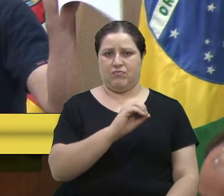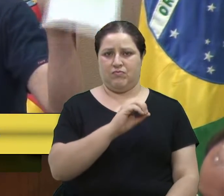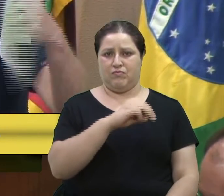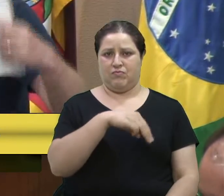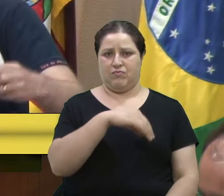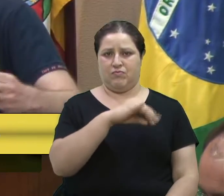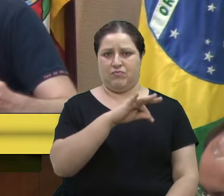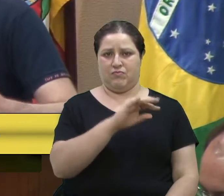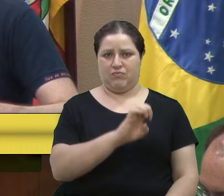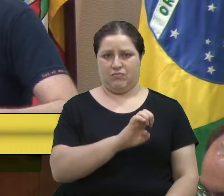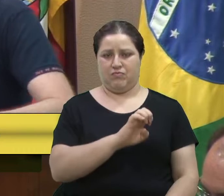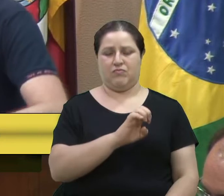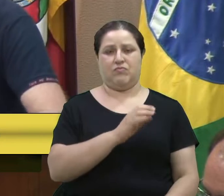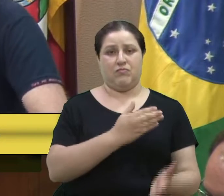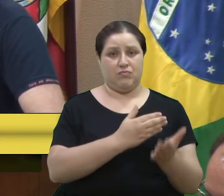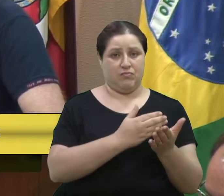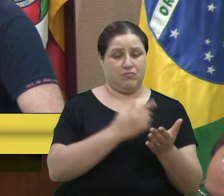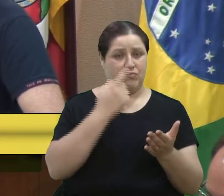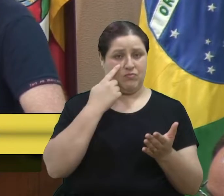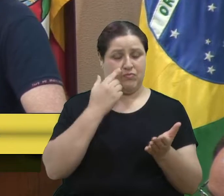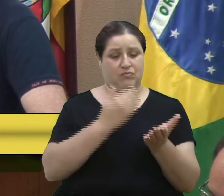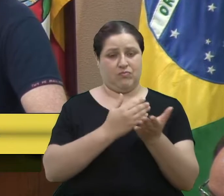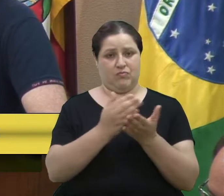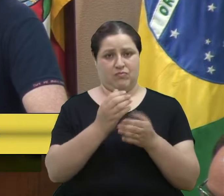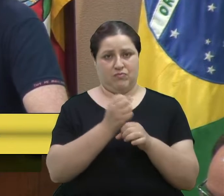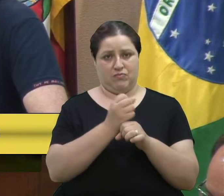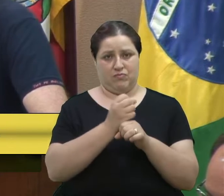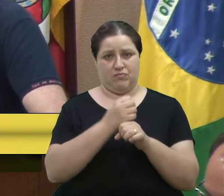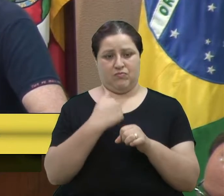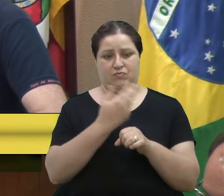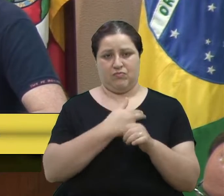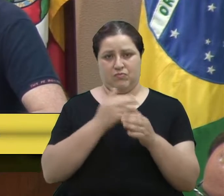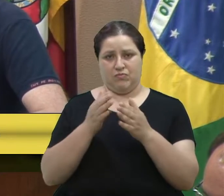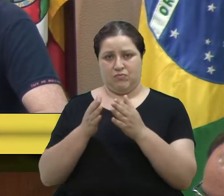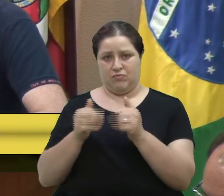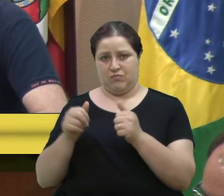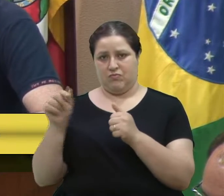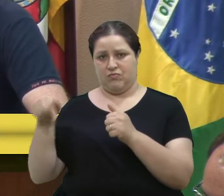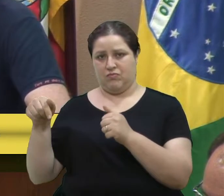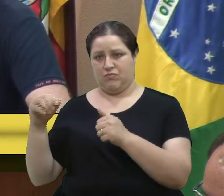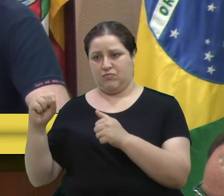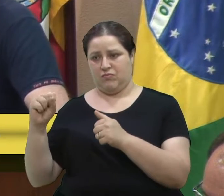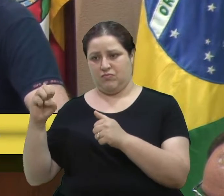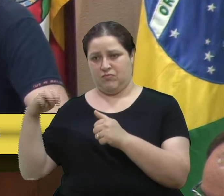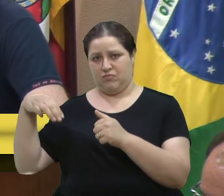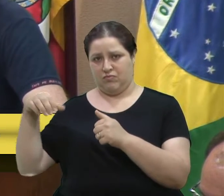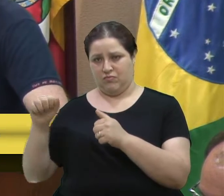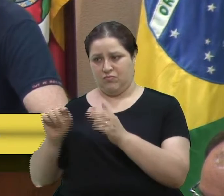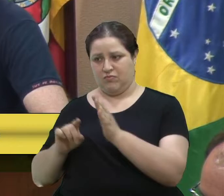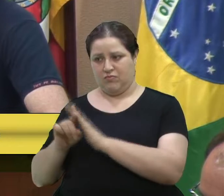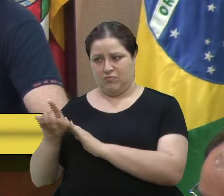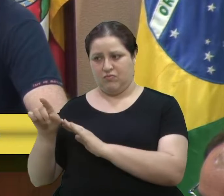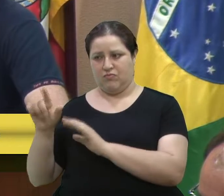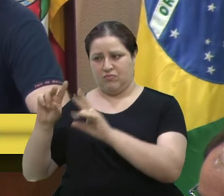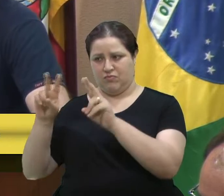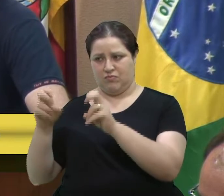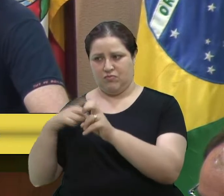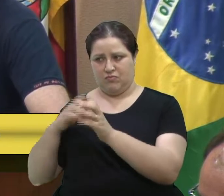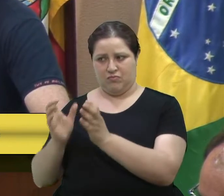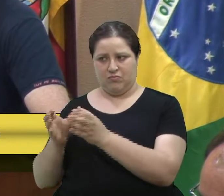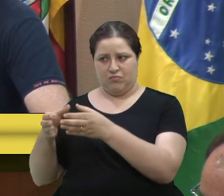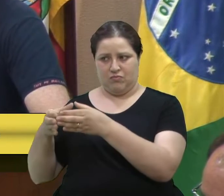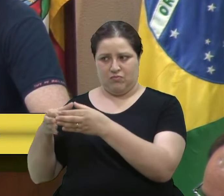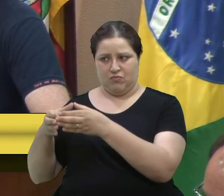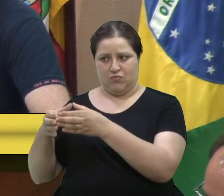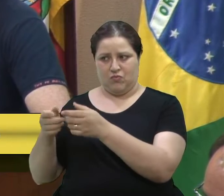informação à SEMA, aprovado por essa casa, onde todos tiveram acesso e a resposta foi, sobre o comitê de regulação de